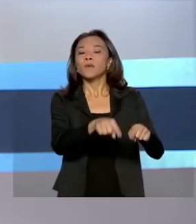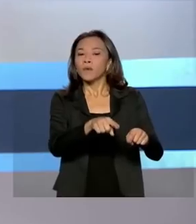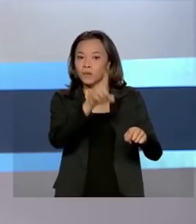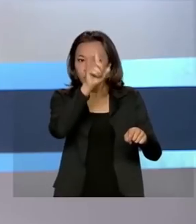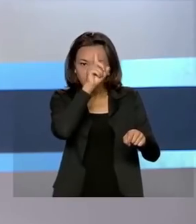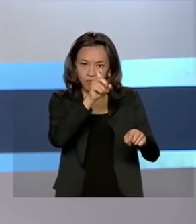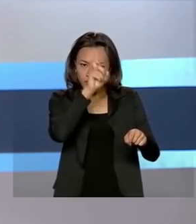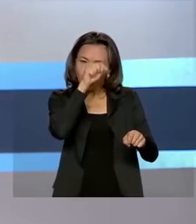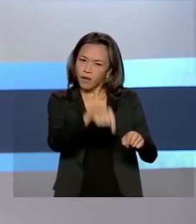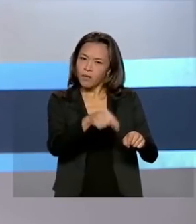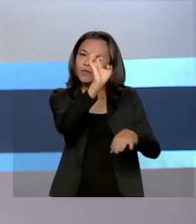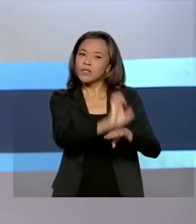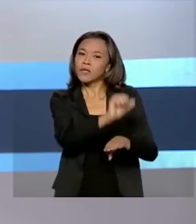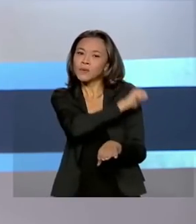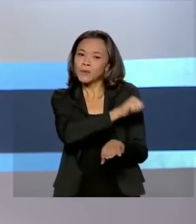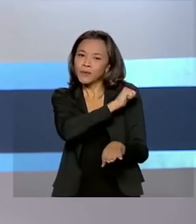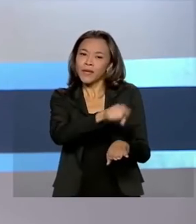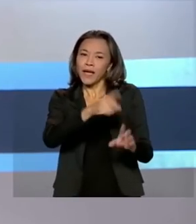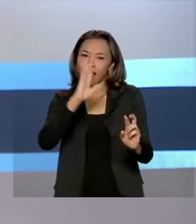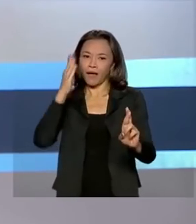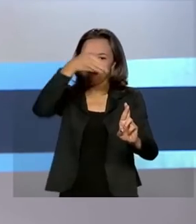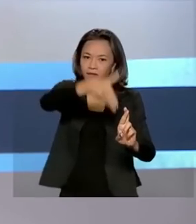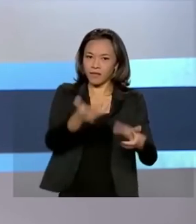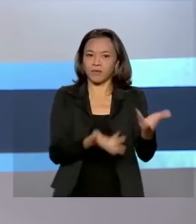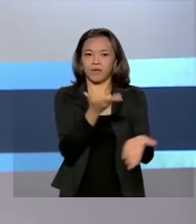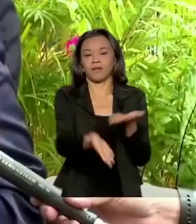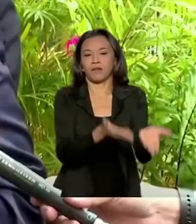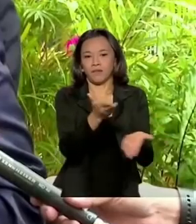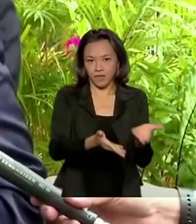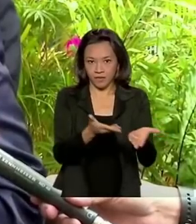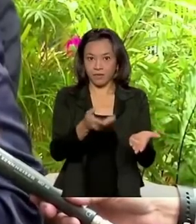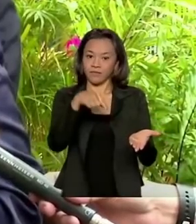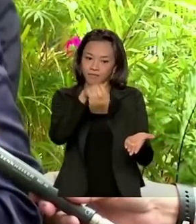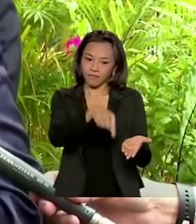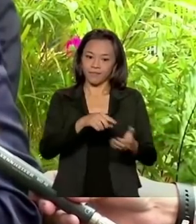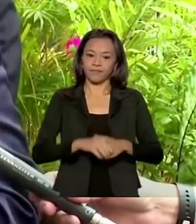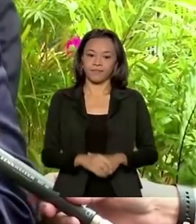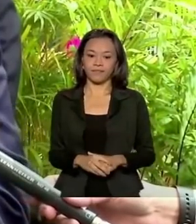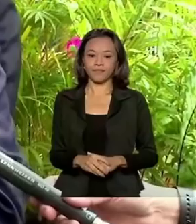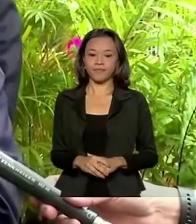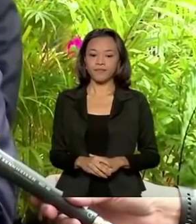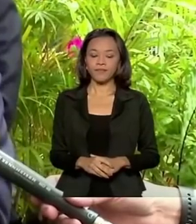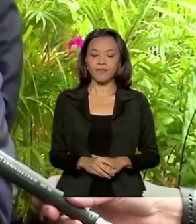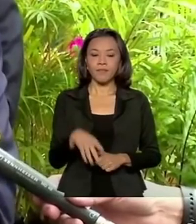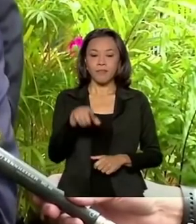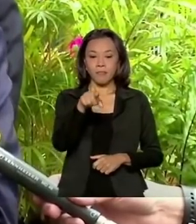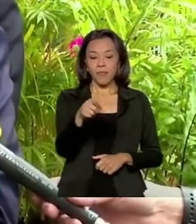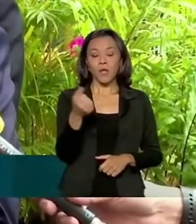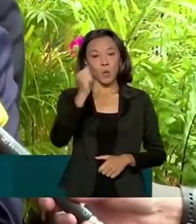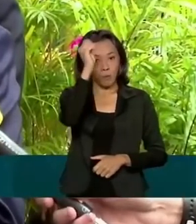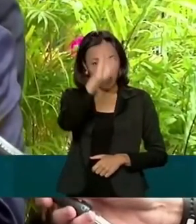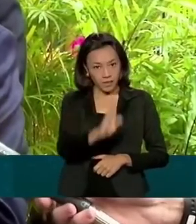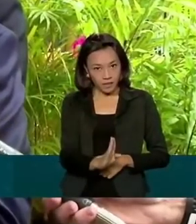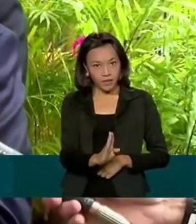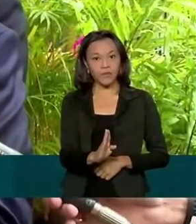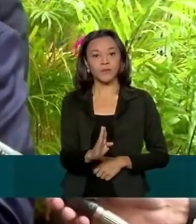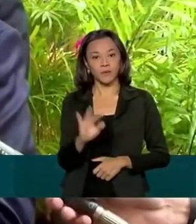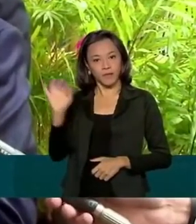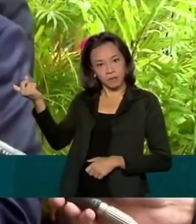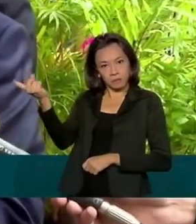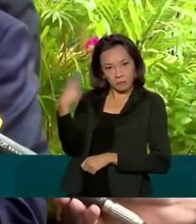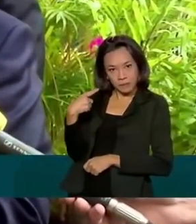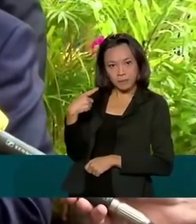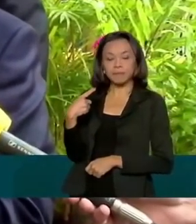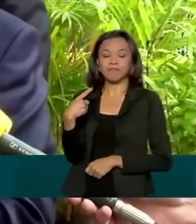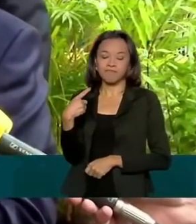Referência no tratamento de pacientes com a doença pelo SUS. O Brasil, por determinação do presidente Jair Bolsonaro,